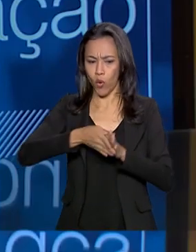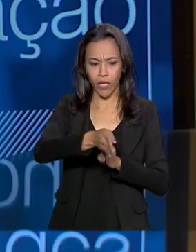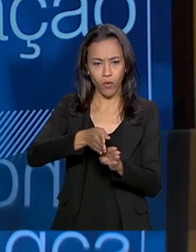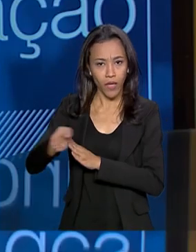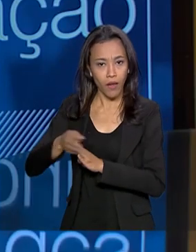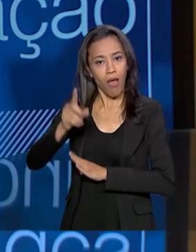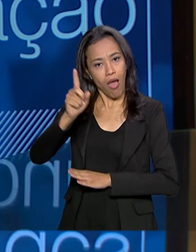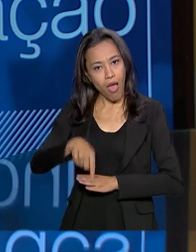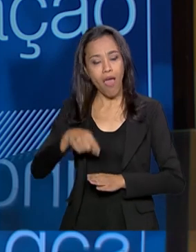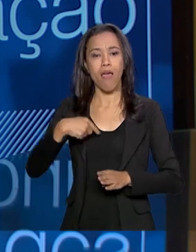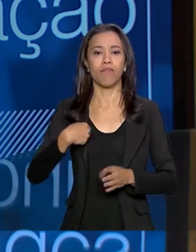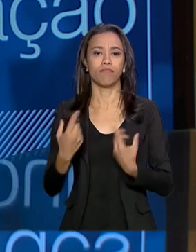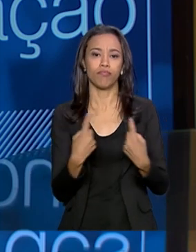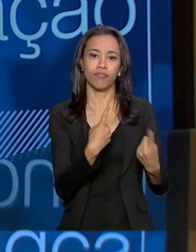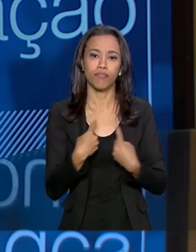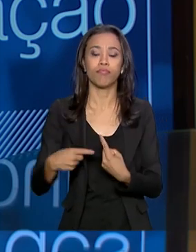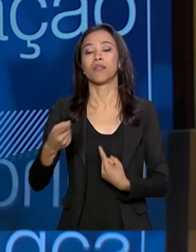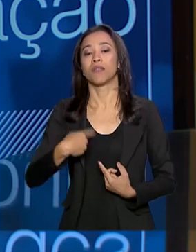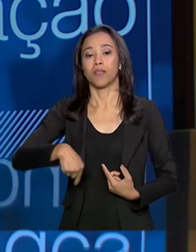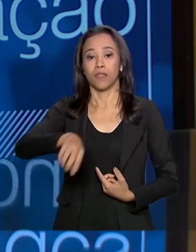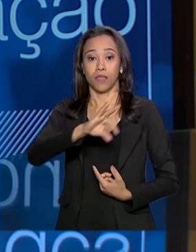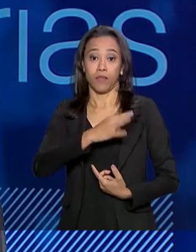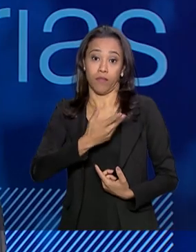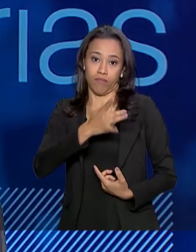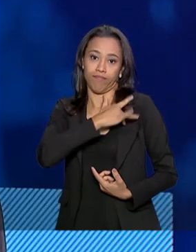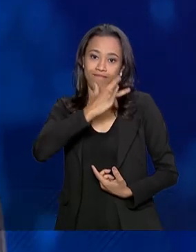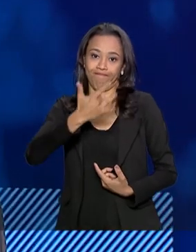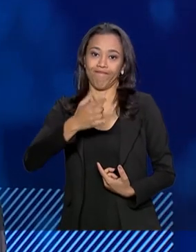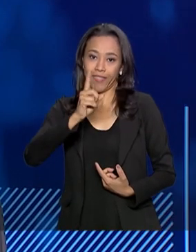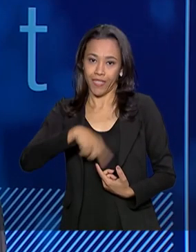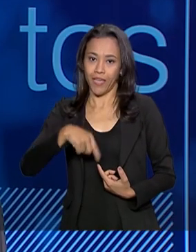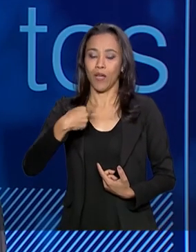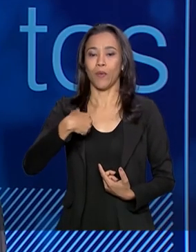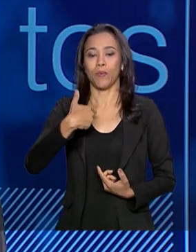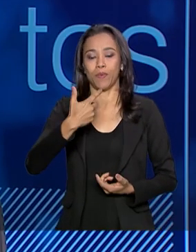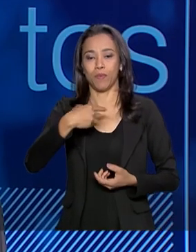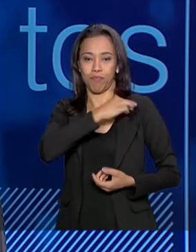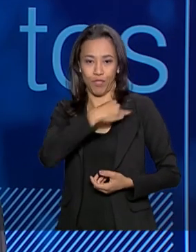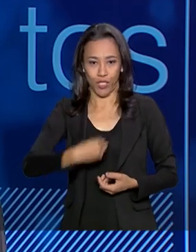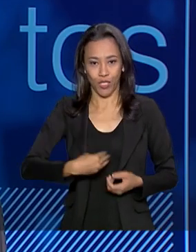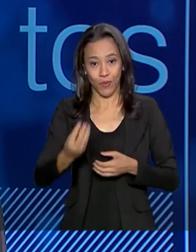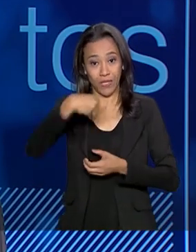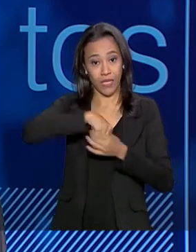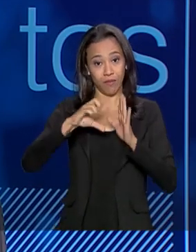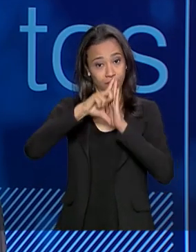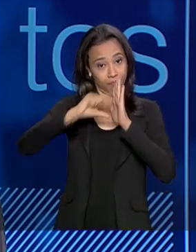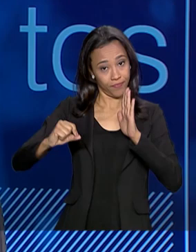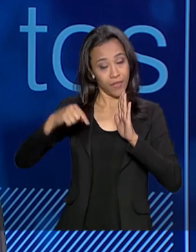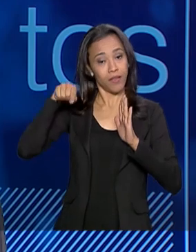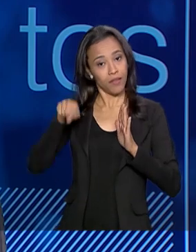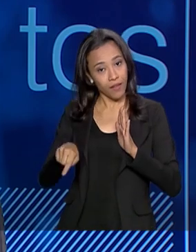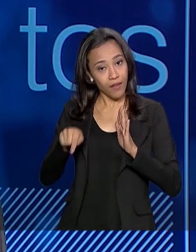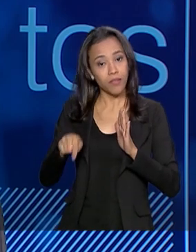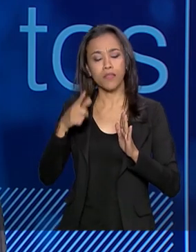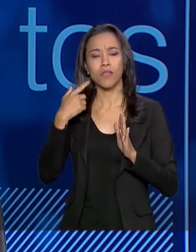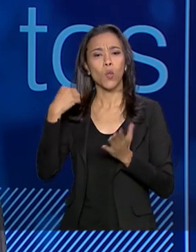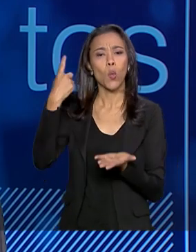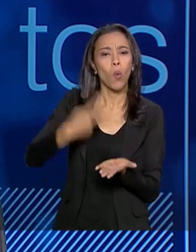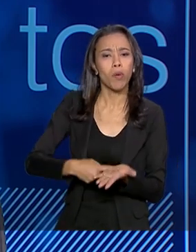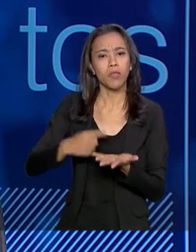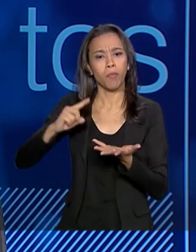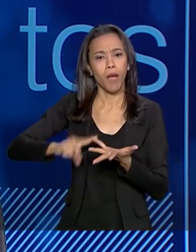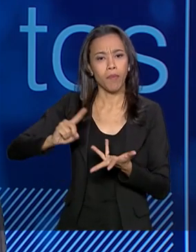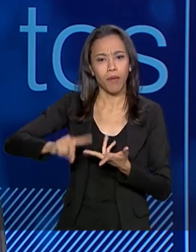porque é uma resolução que vai indicar para o Presidente da República aquilo que se pretende incluir na carteira para futuras